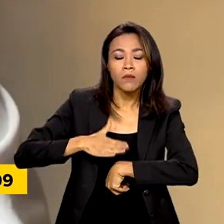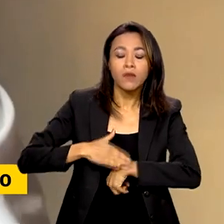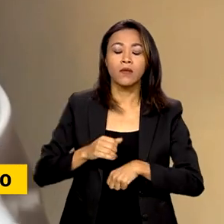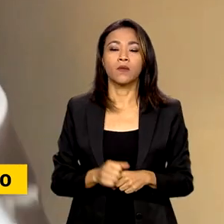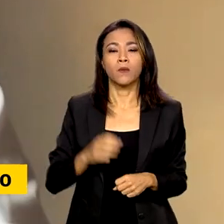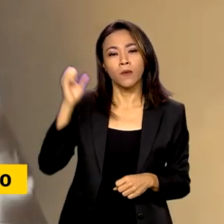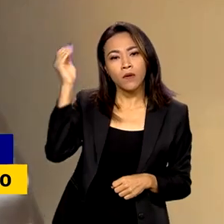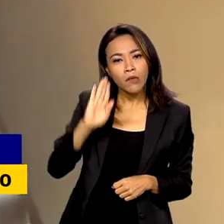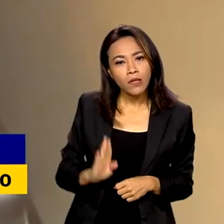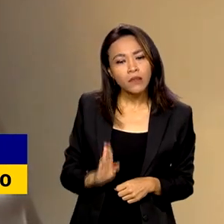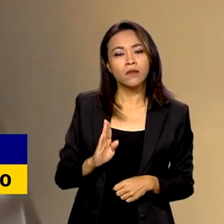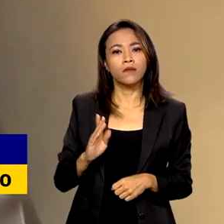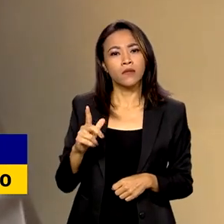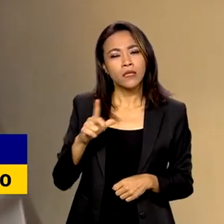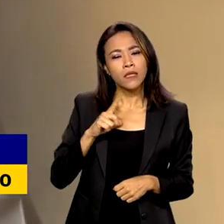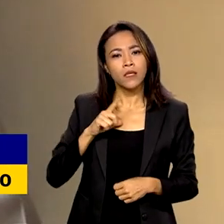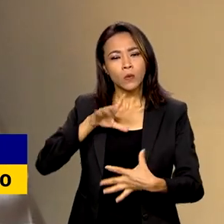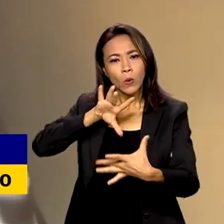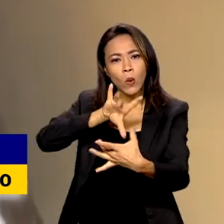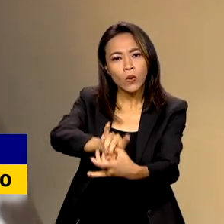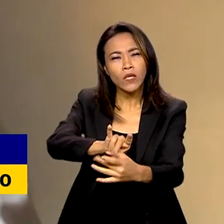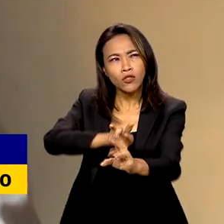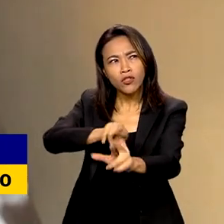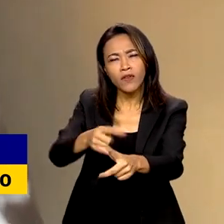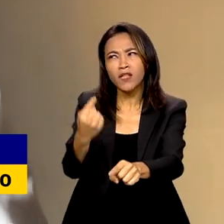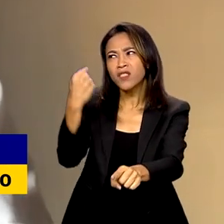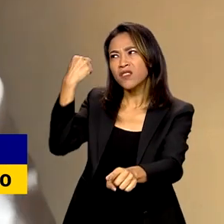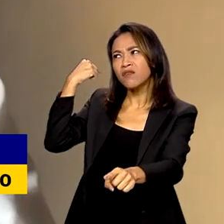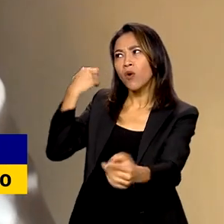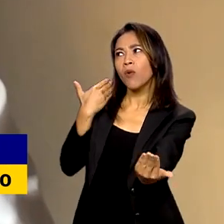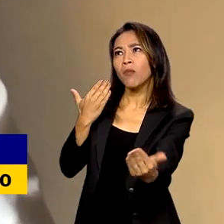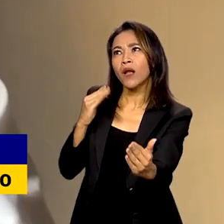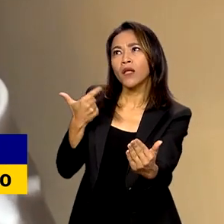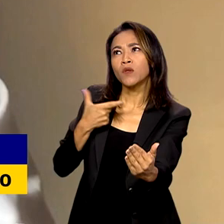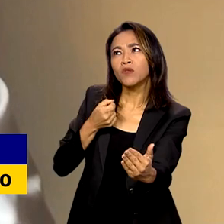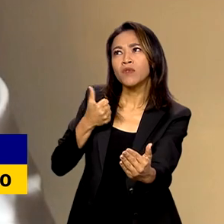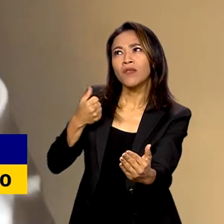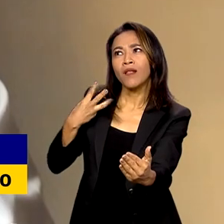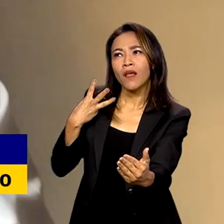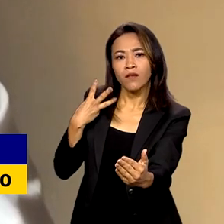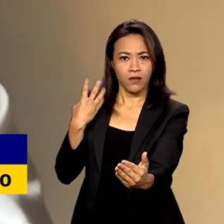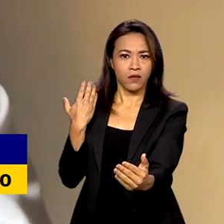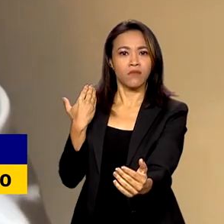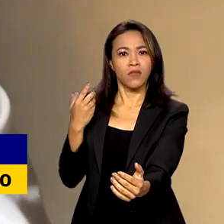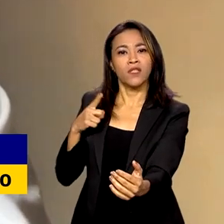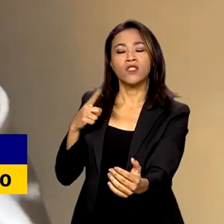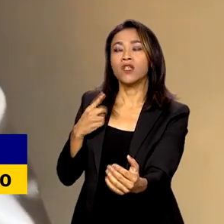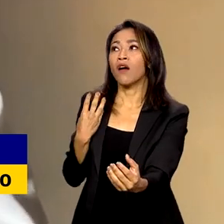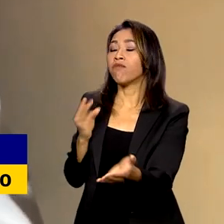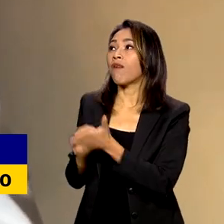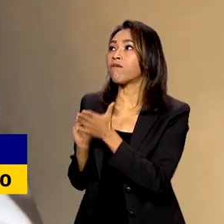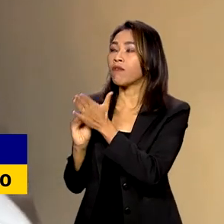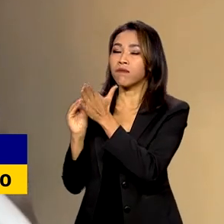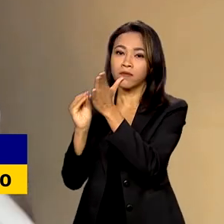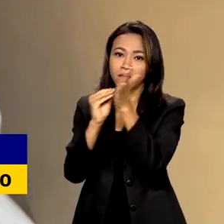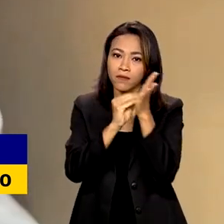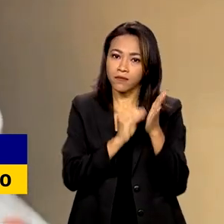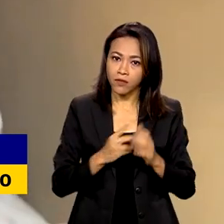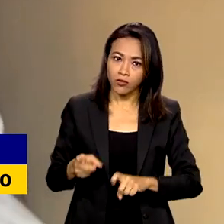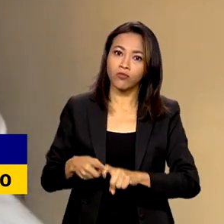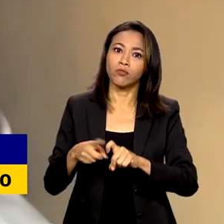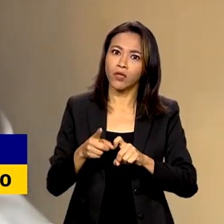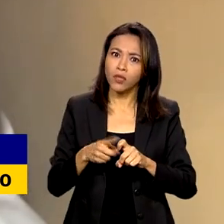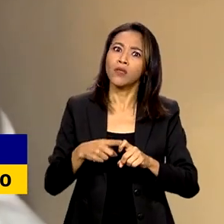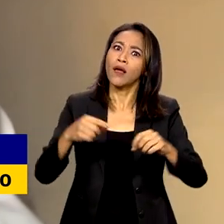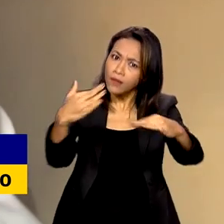condições diferentes daquelas de 2013, onde havia uma escassez de médicos, até inclusive em grandes